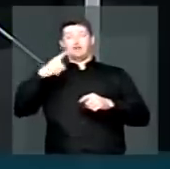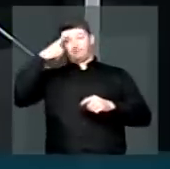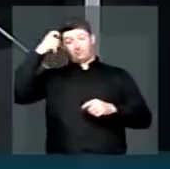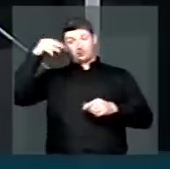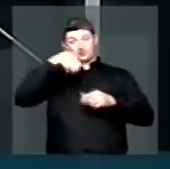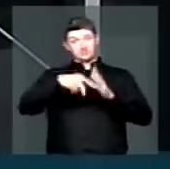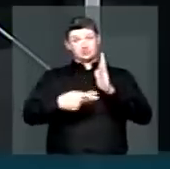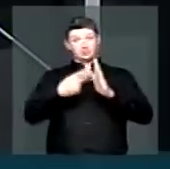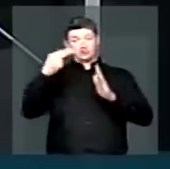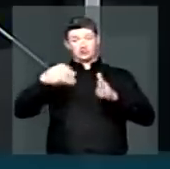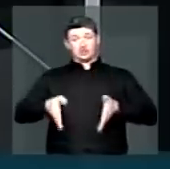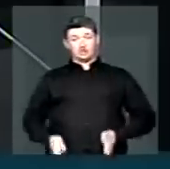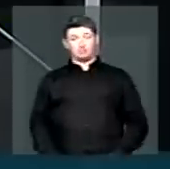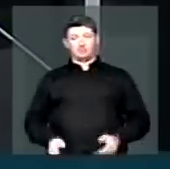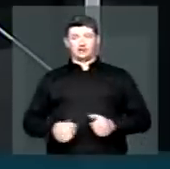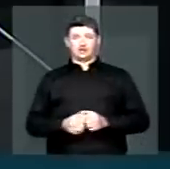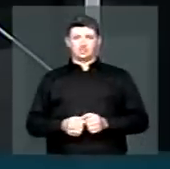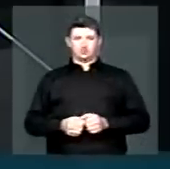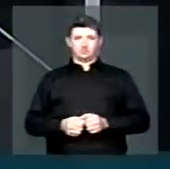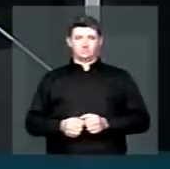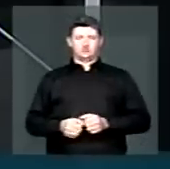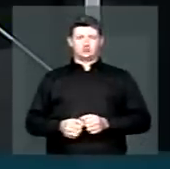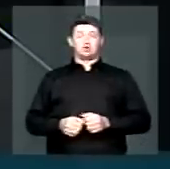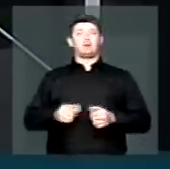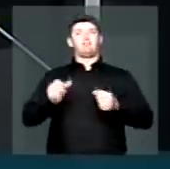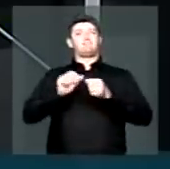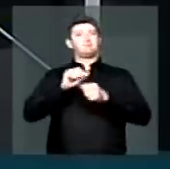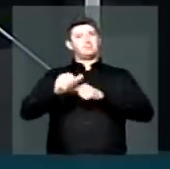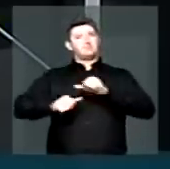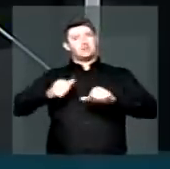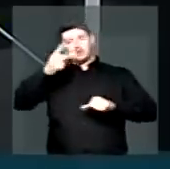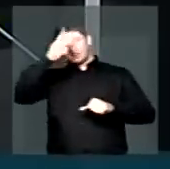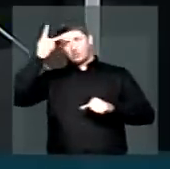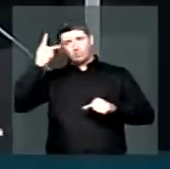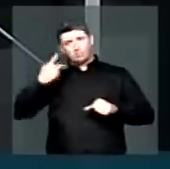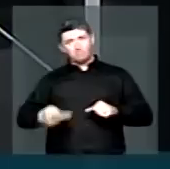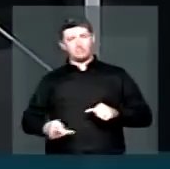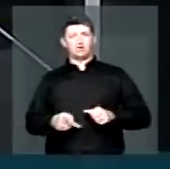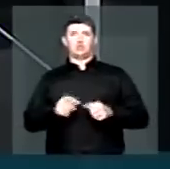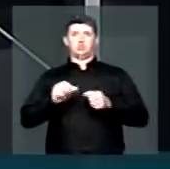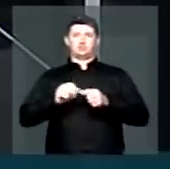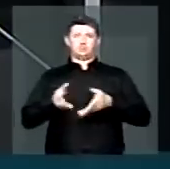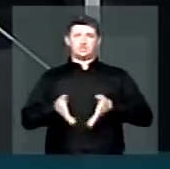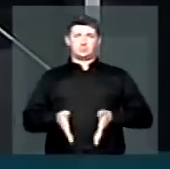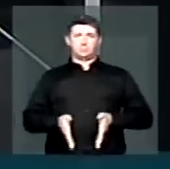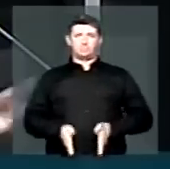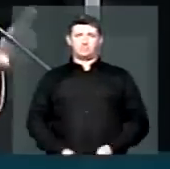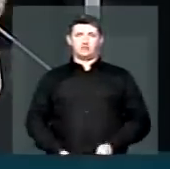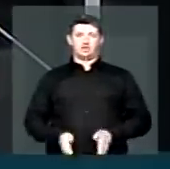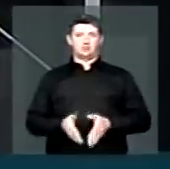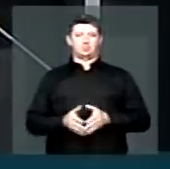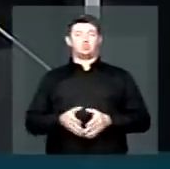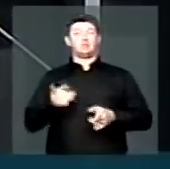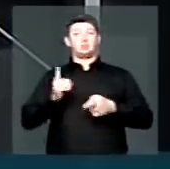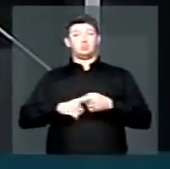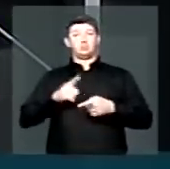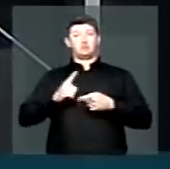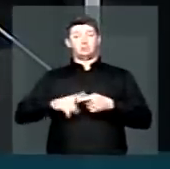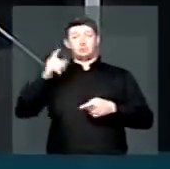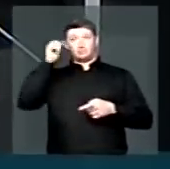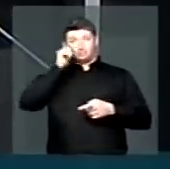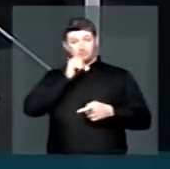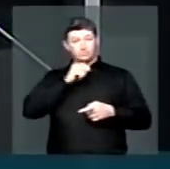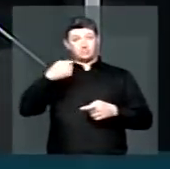e que se criem condições de humanização da realização do parto, para que as mulheres